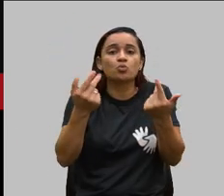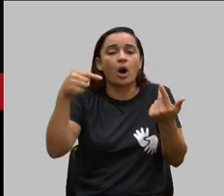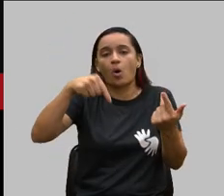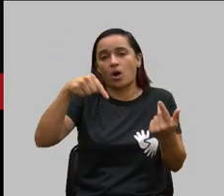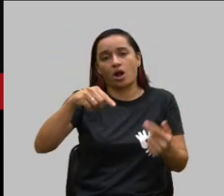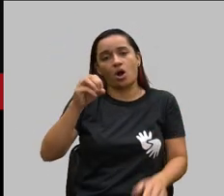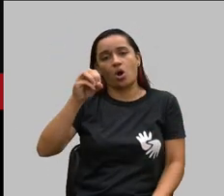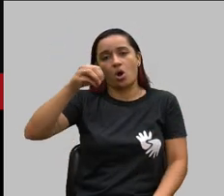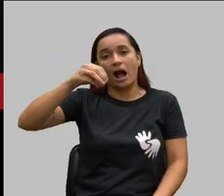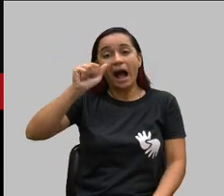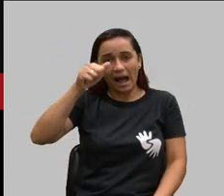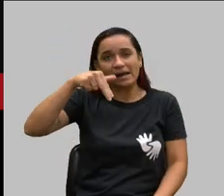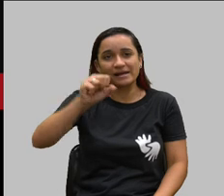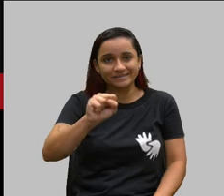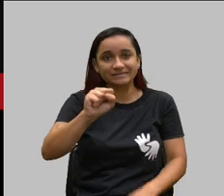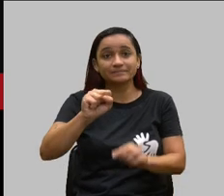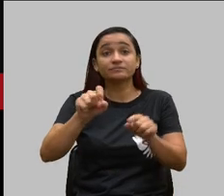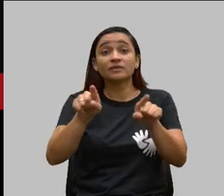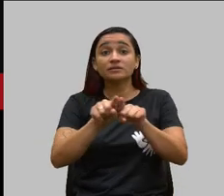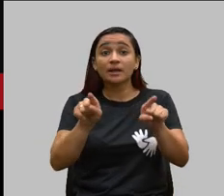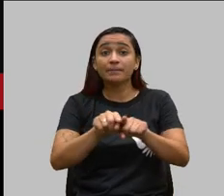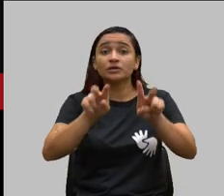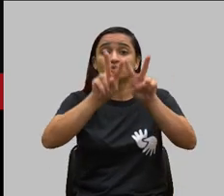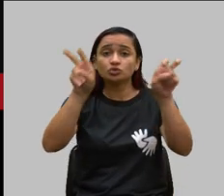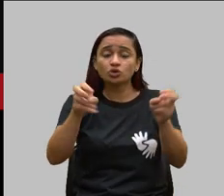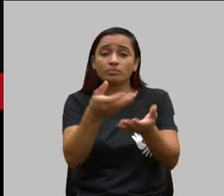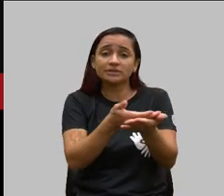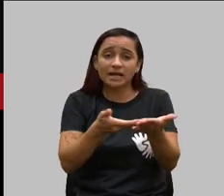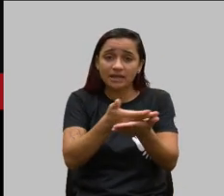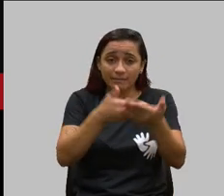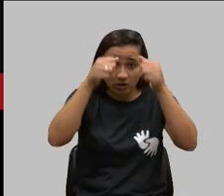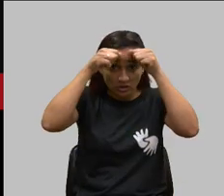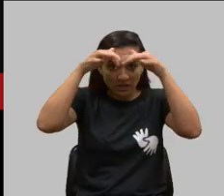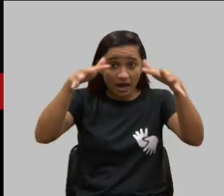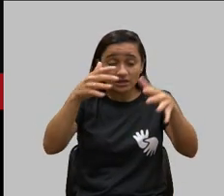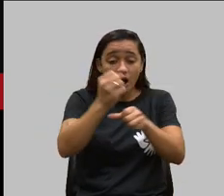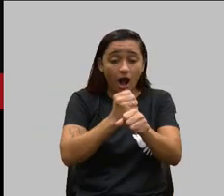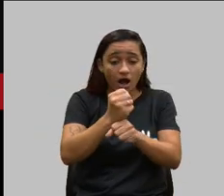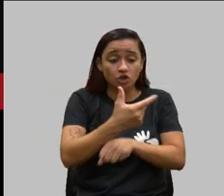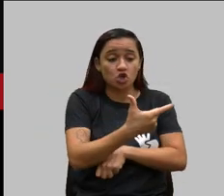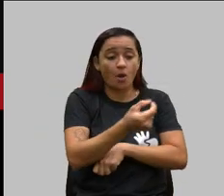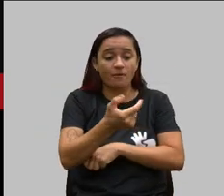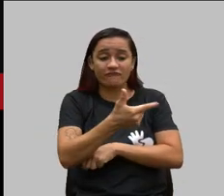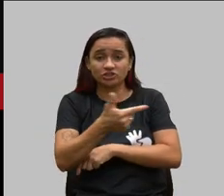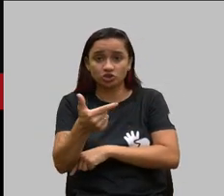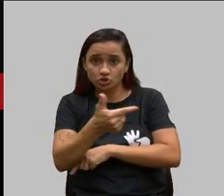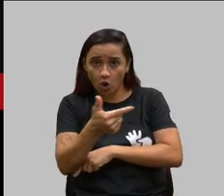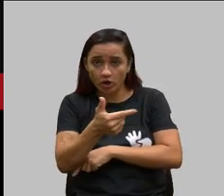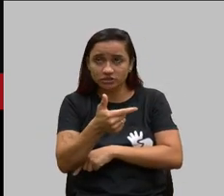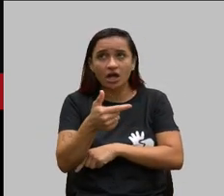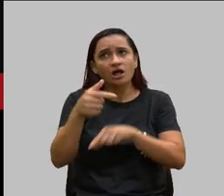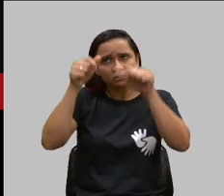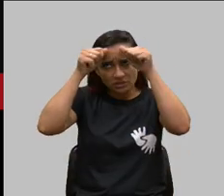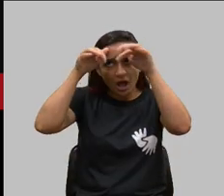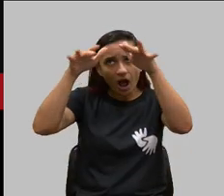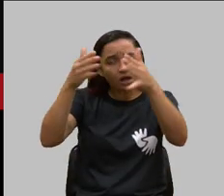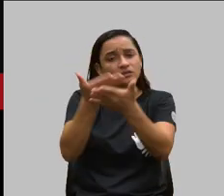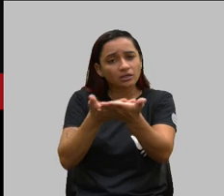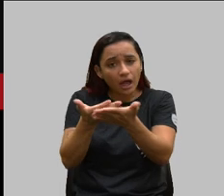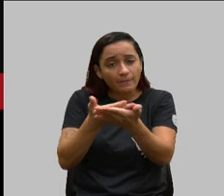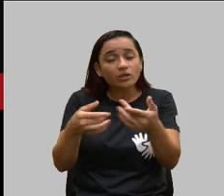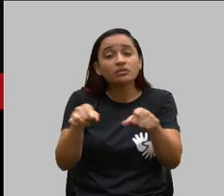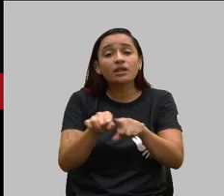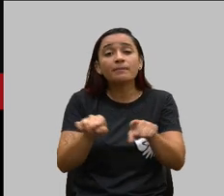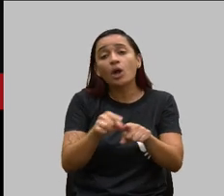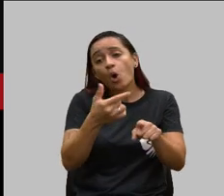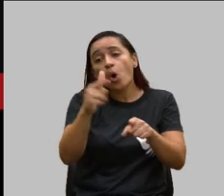inclusive para tratamentos de Té em 2022 não só para tratamento de Té mas como para todos os tipos